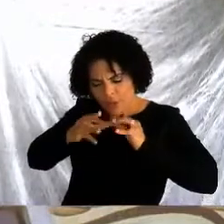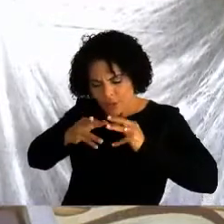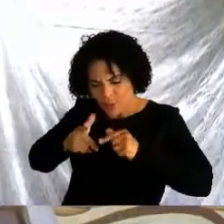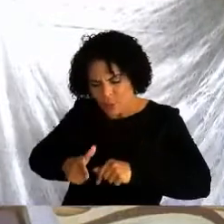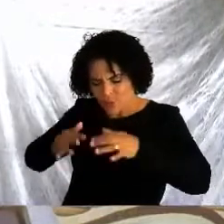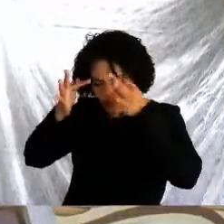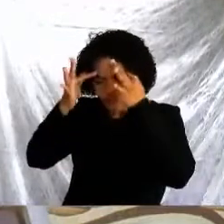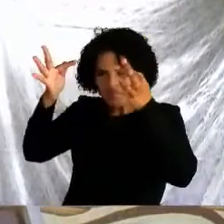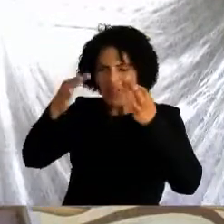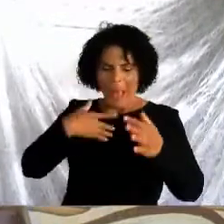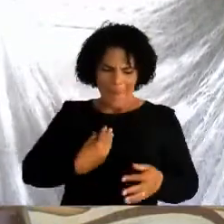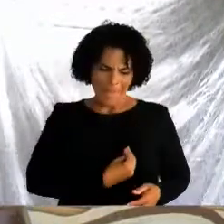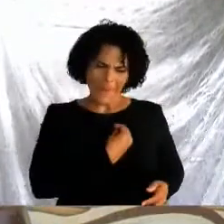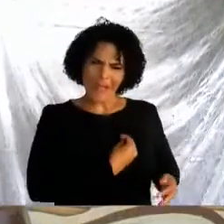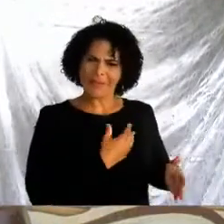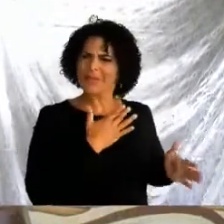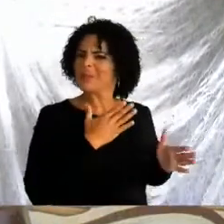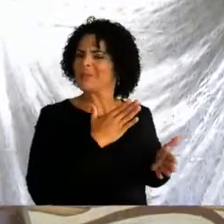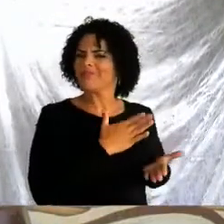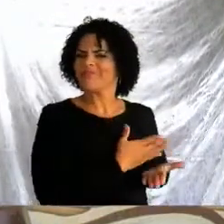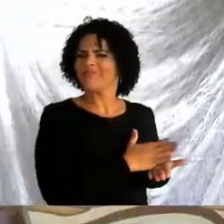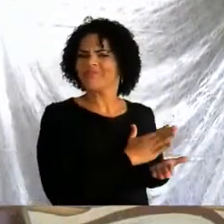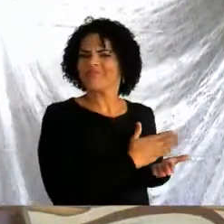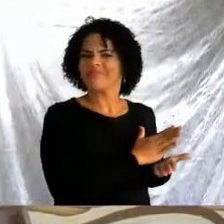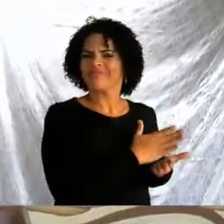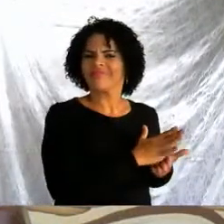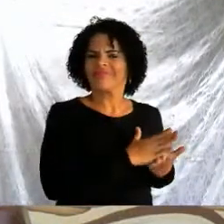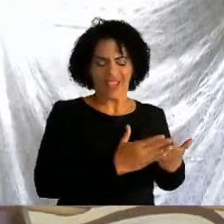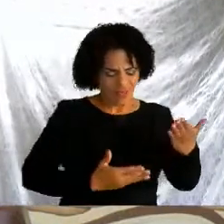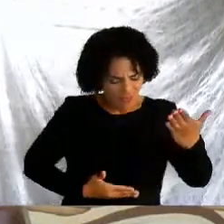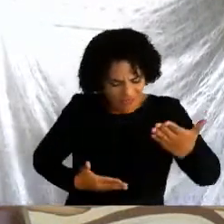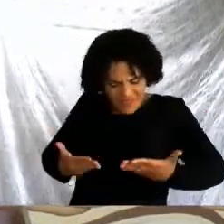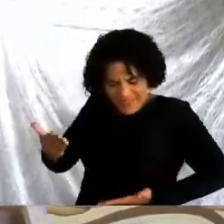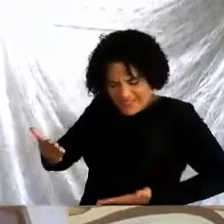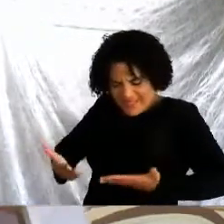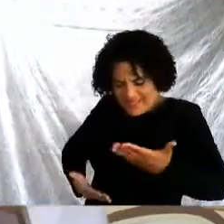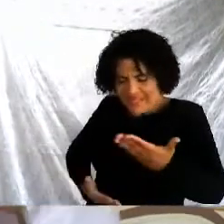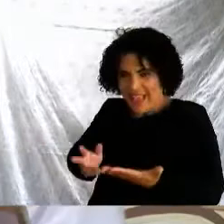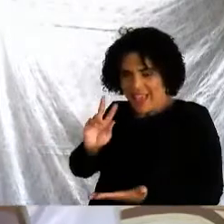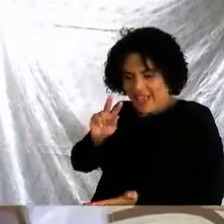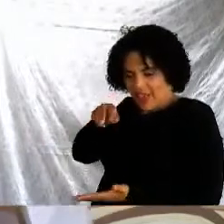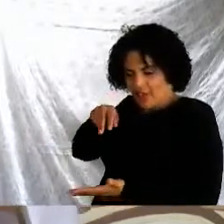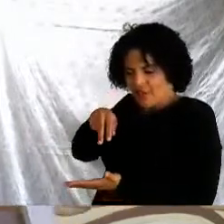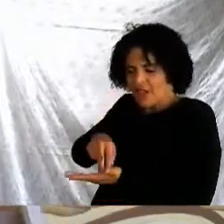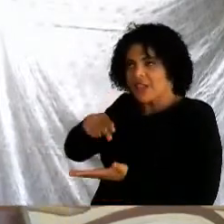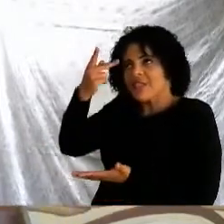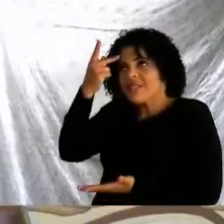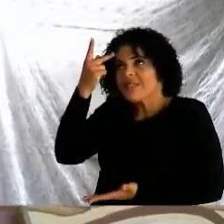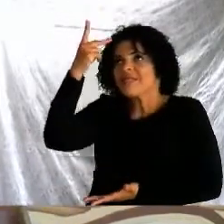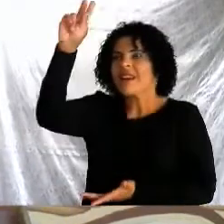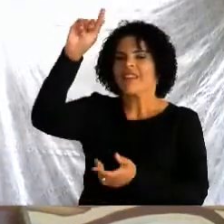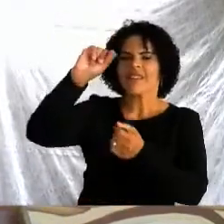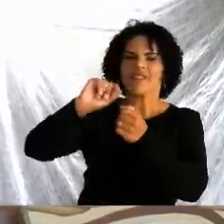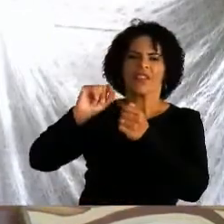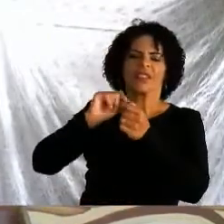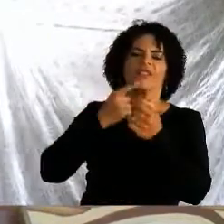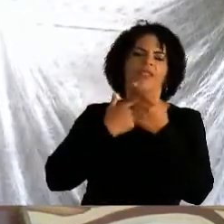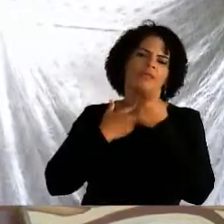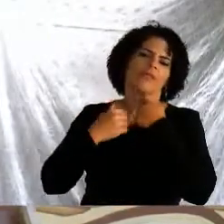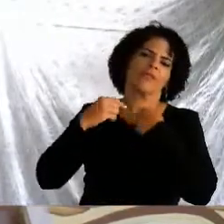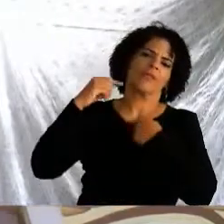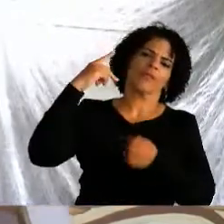fé a levou ao despojamento total. Eis aqui a serva do Senhor. Faça-se em mim,